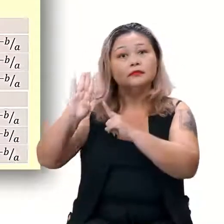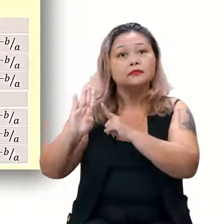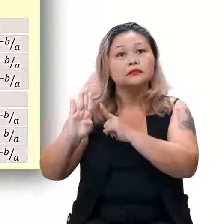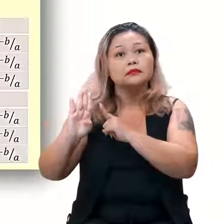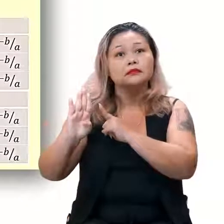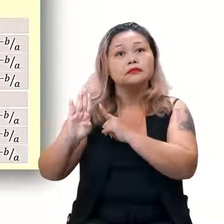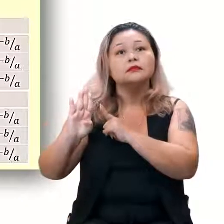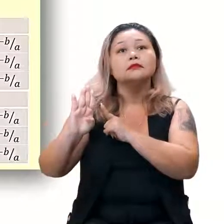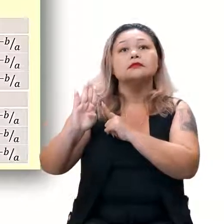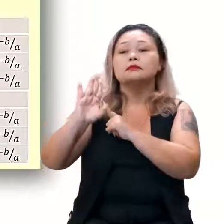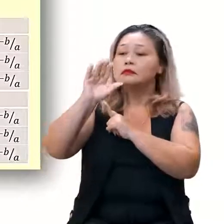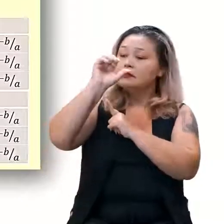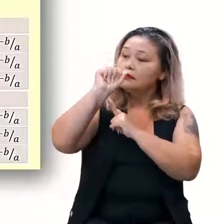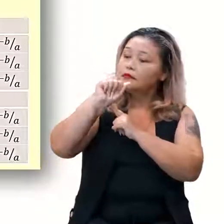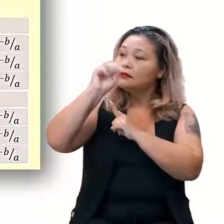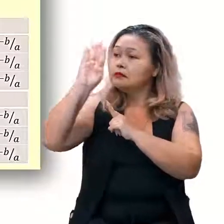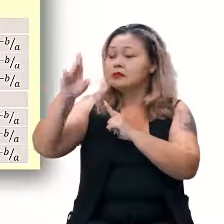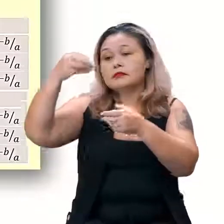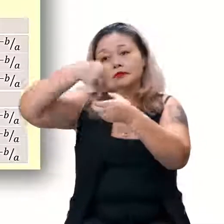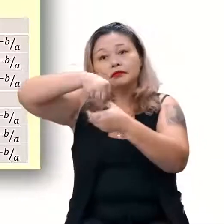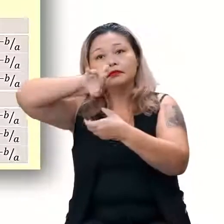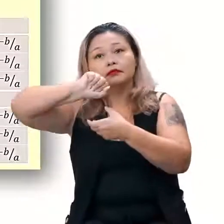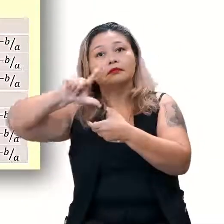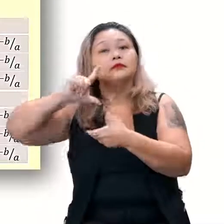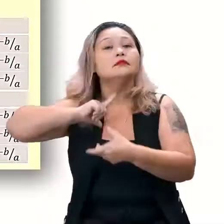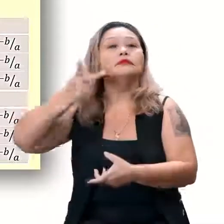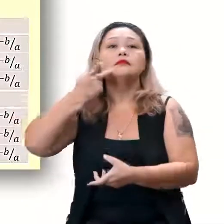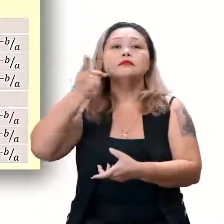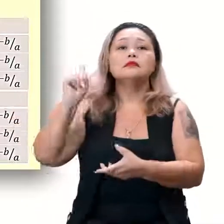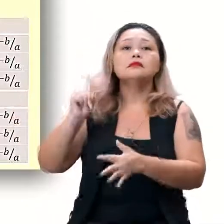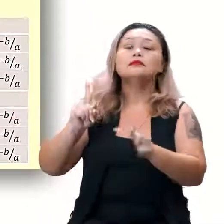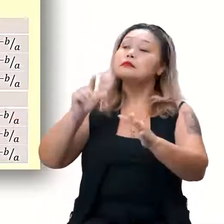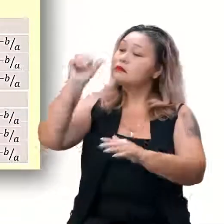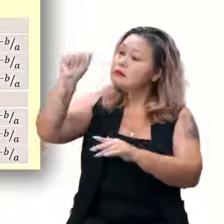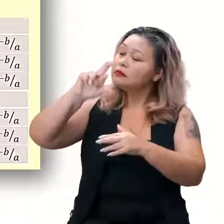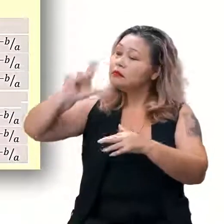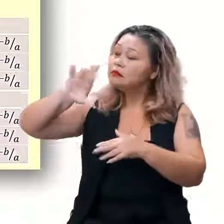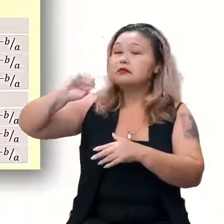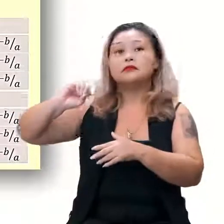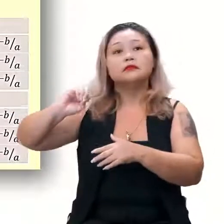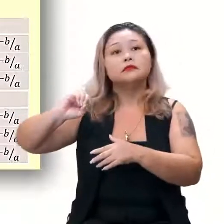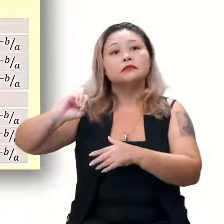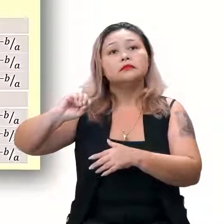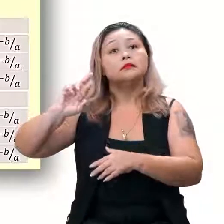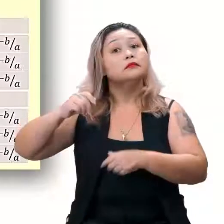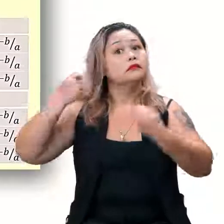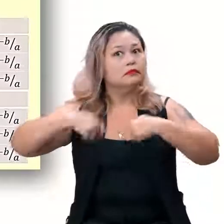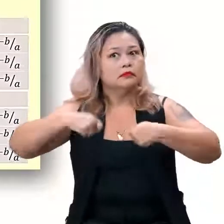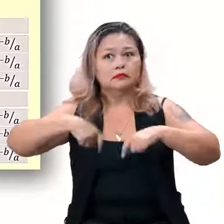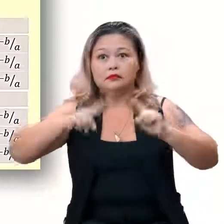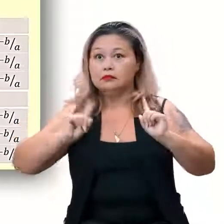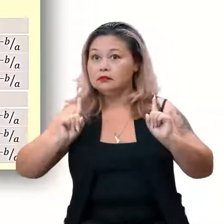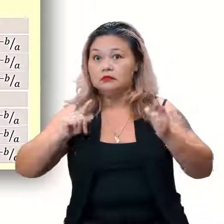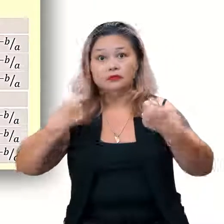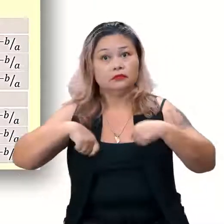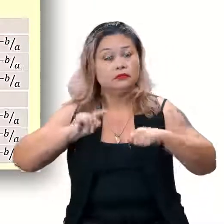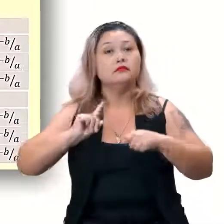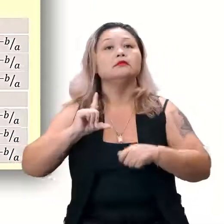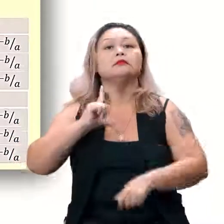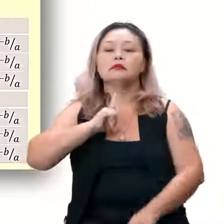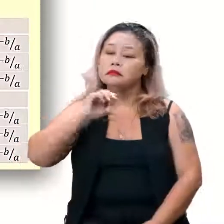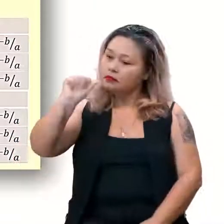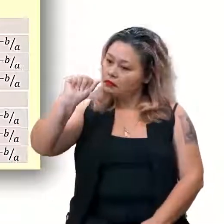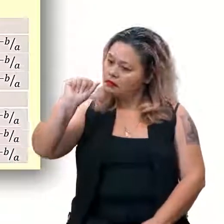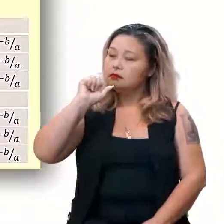a e b pertencentes aos reais. Aqui ele disse que o a tem que ser diferente de zero. Não precisa, tá? O a pode ser zero